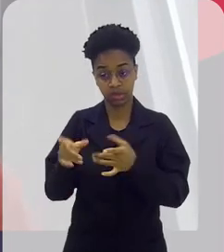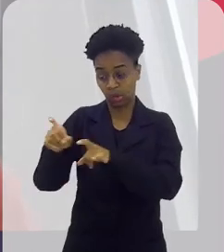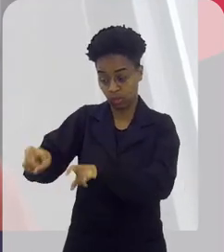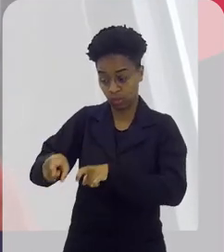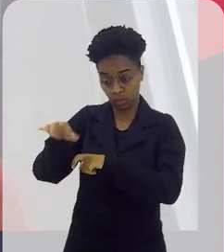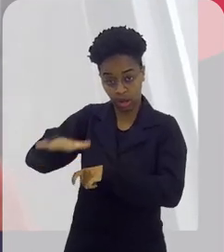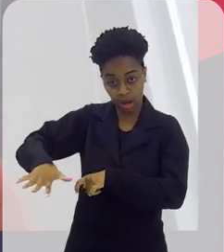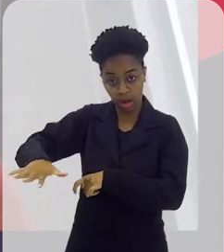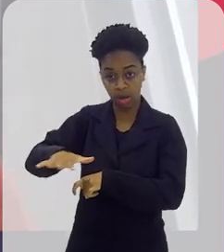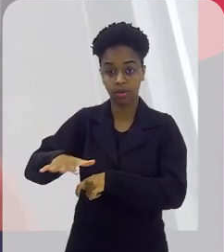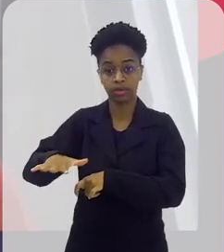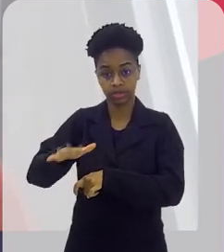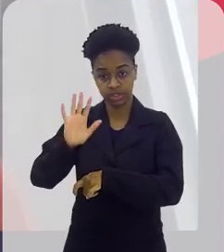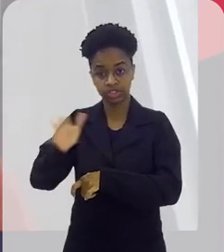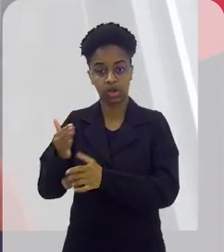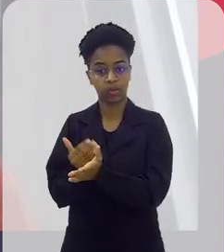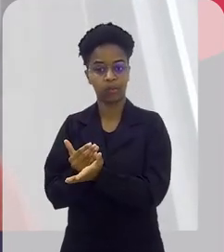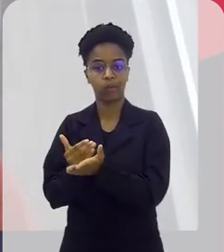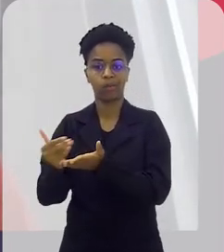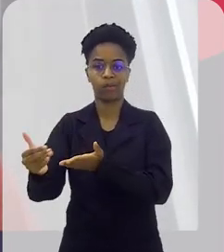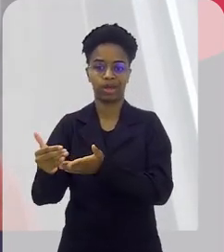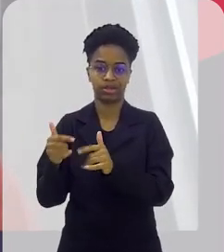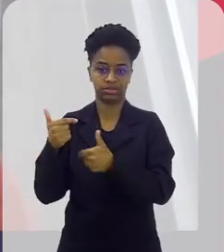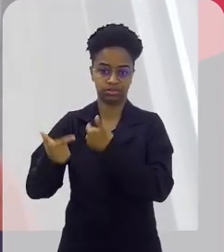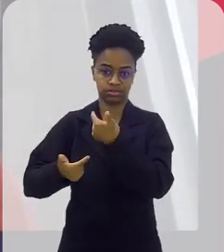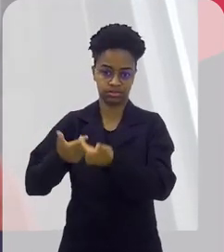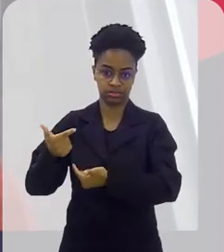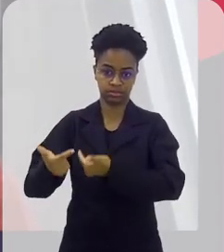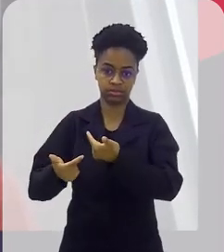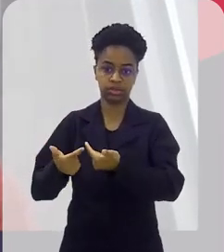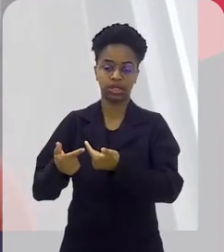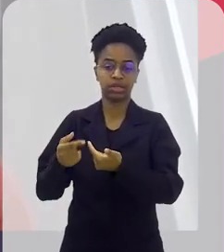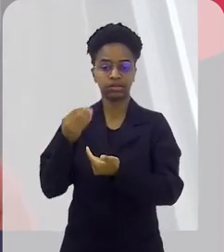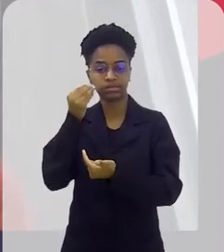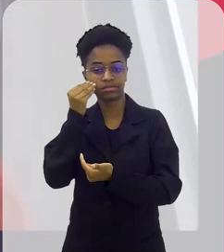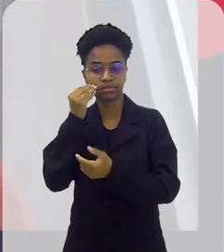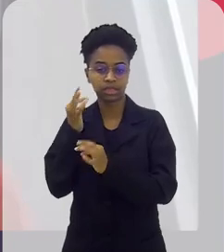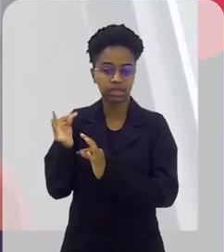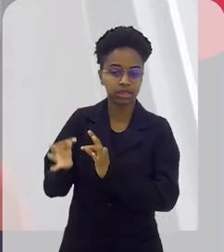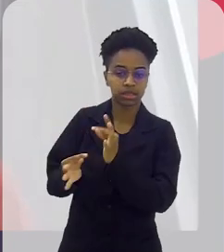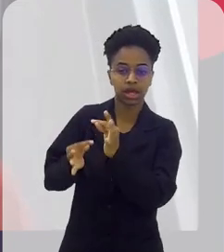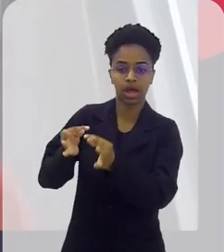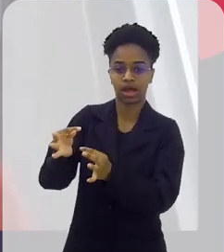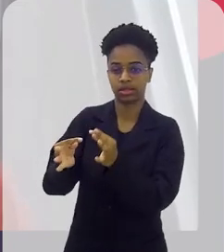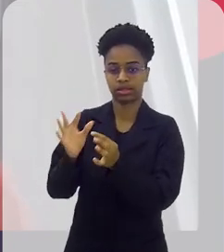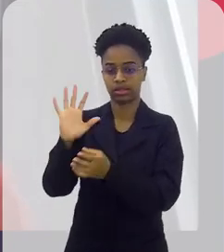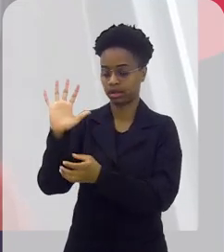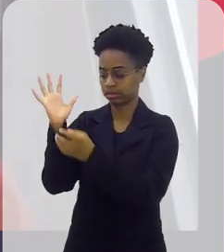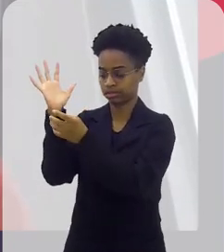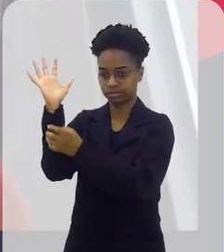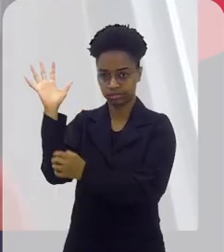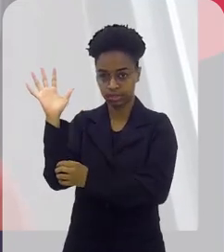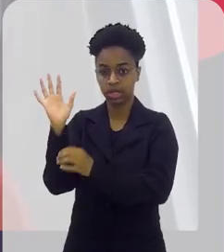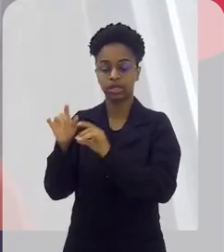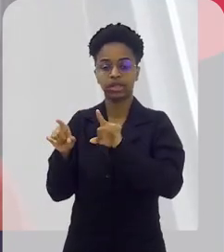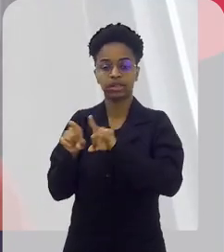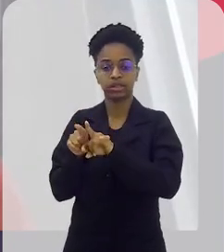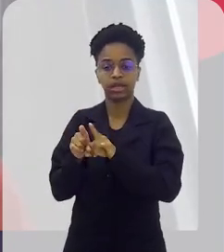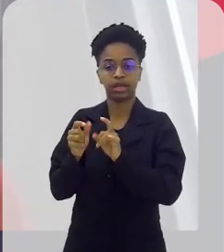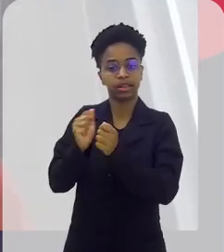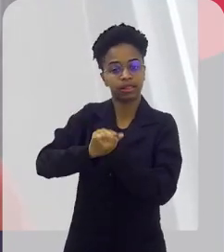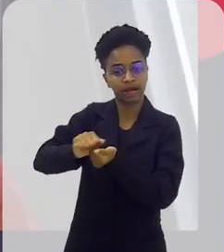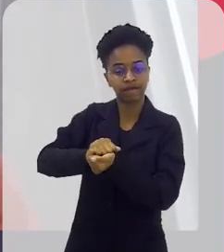mesmo, já se inicia um trabalho de tratamento dessa fibra, A lavagem dela e a